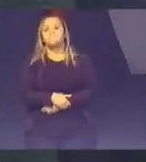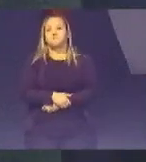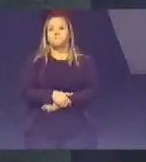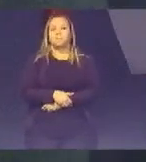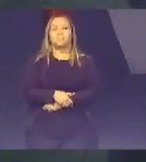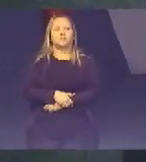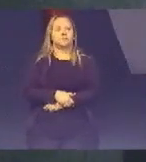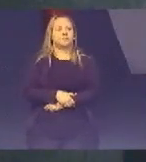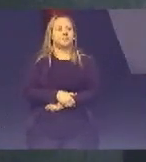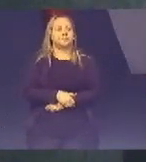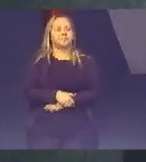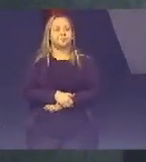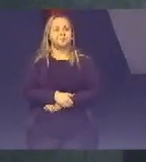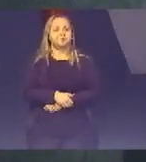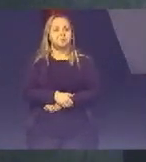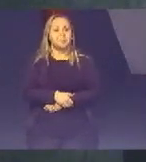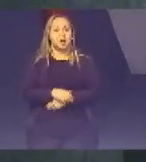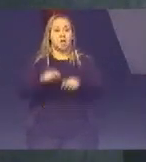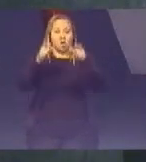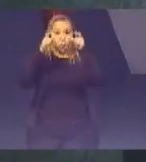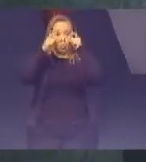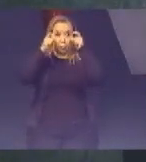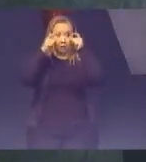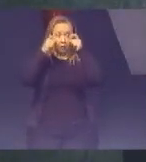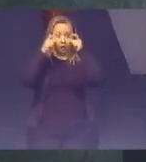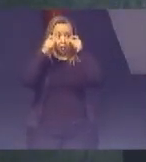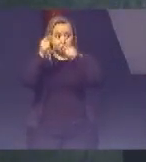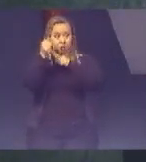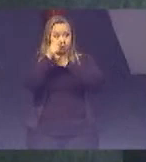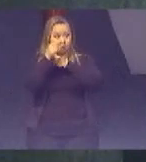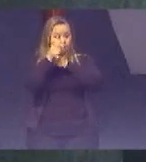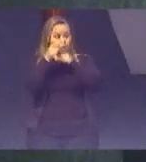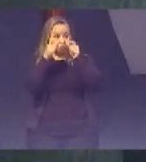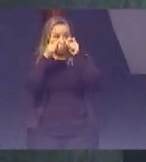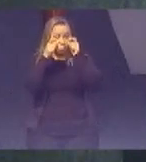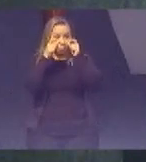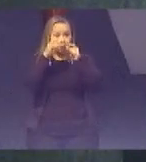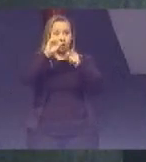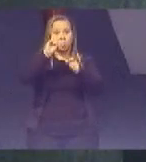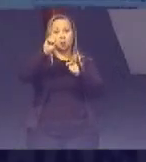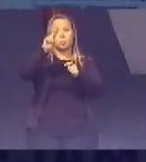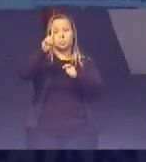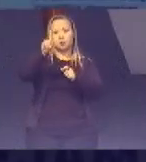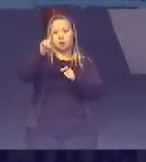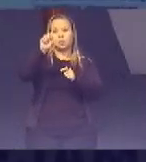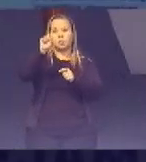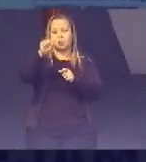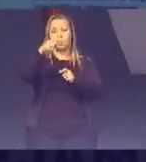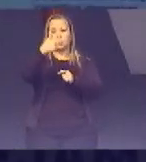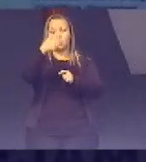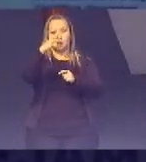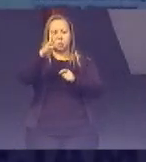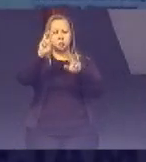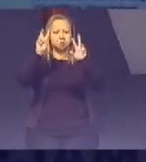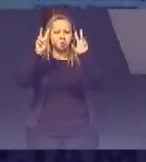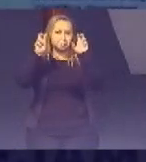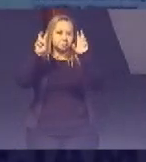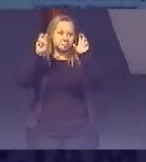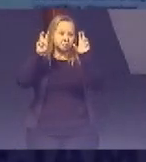Então a gente chama A atenção Para isso Também No caso Do DS-14 É um caso Também